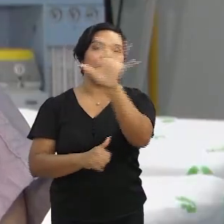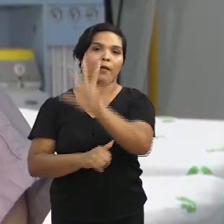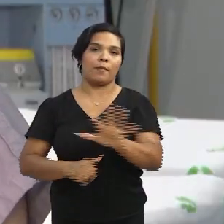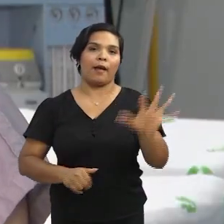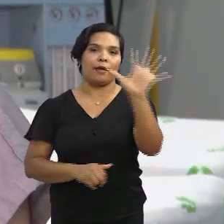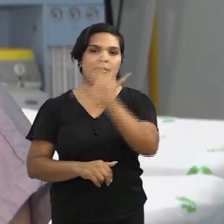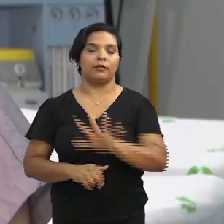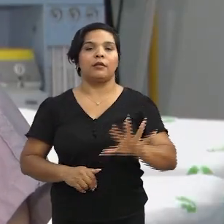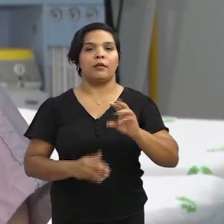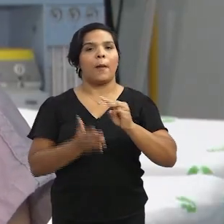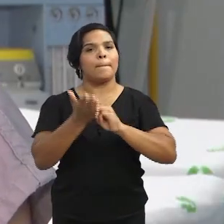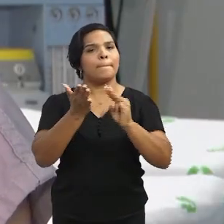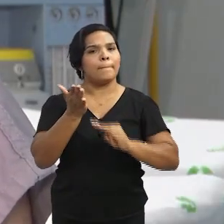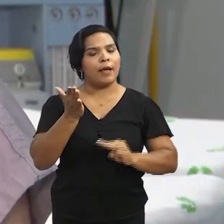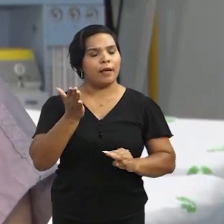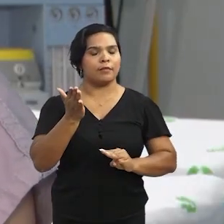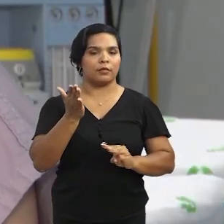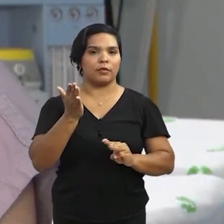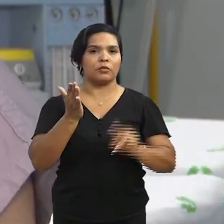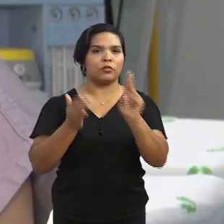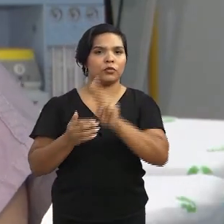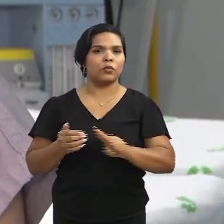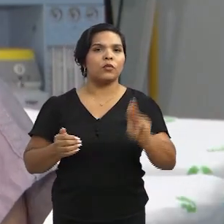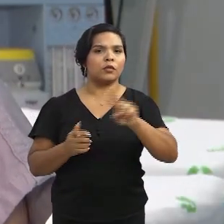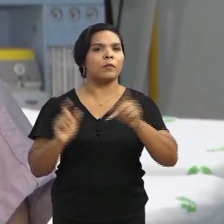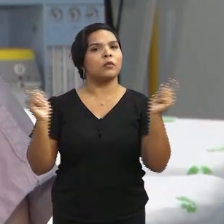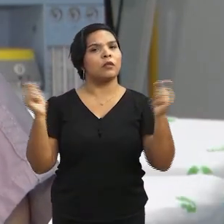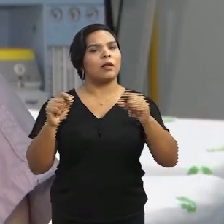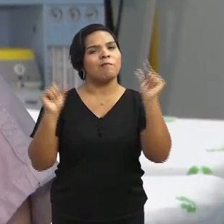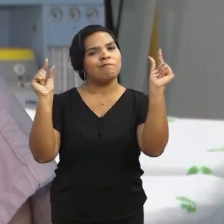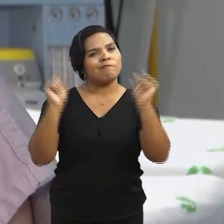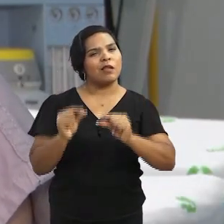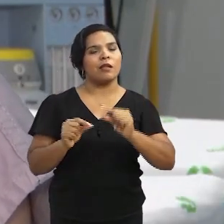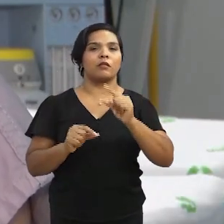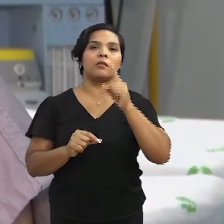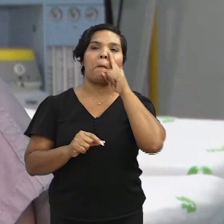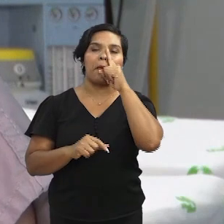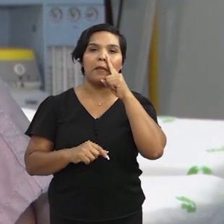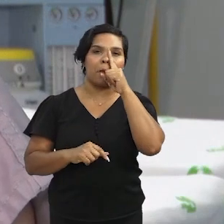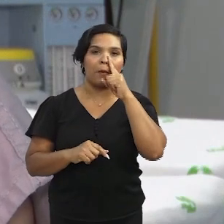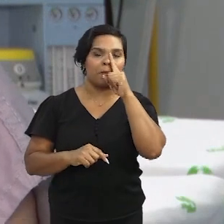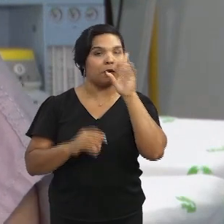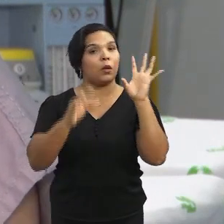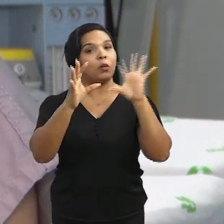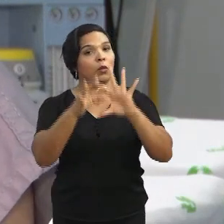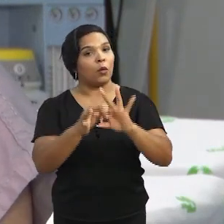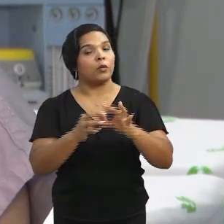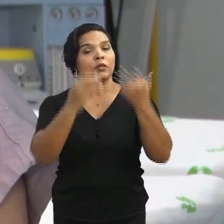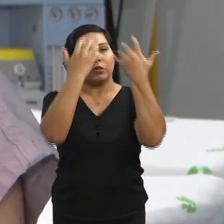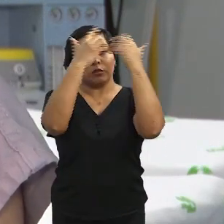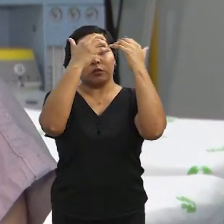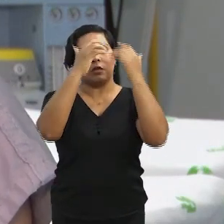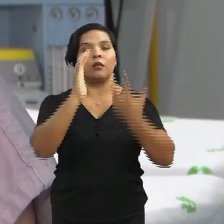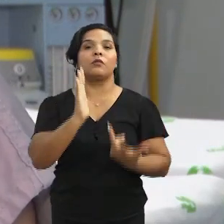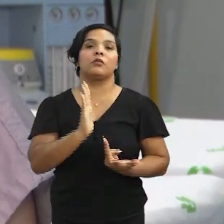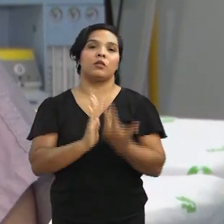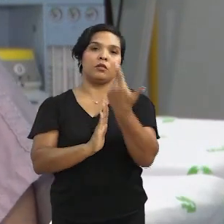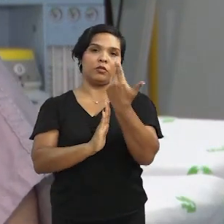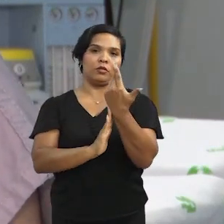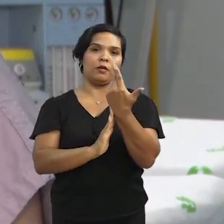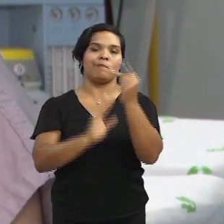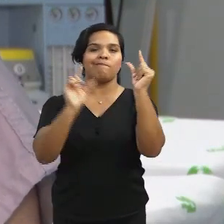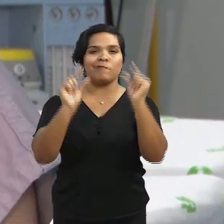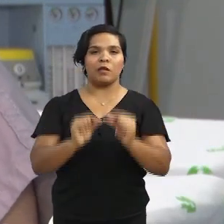Existem vários métodos que a gente utiliza para conseguir guiar nossas cirurgias e torná-las menos invasivas, né? Ou seja, no contexto de neurocirurgia,